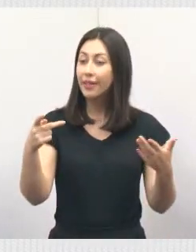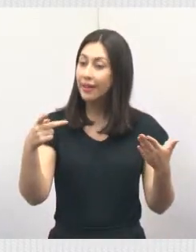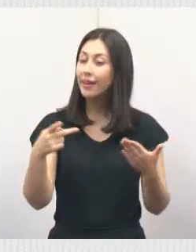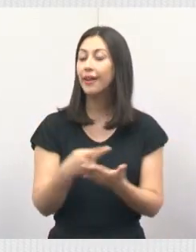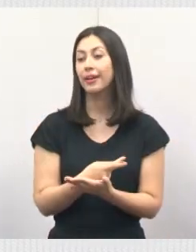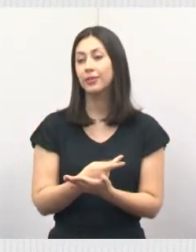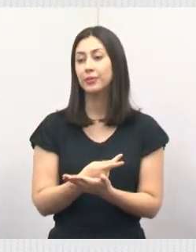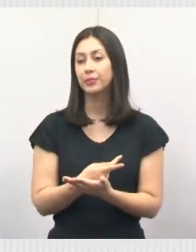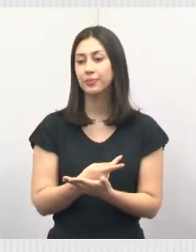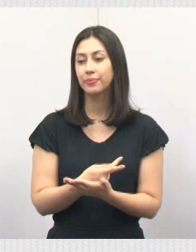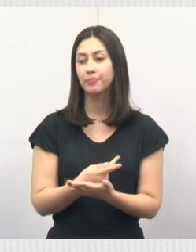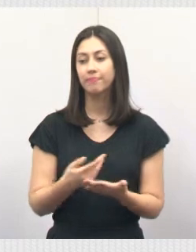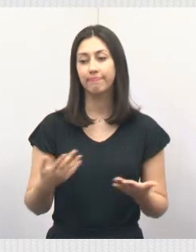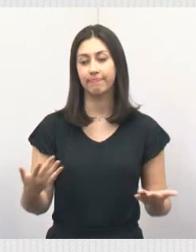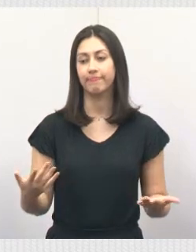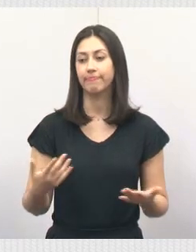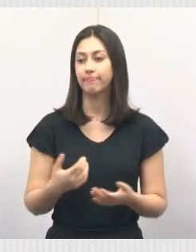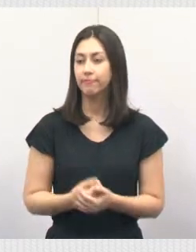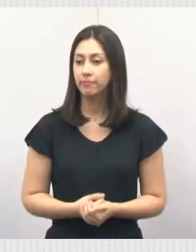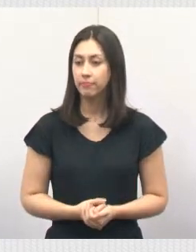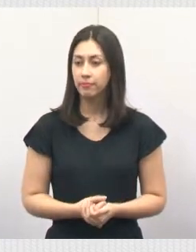calçada da EMEI Maria José.